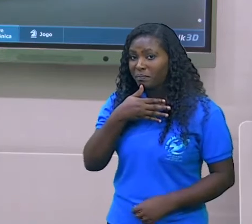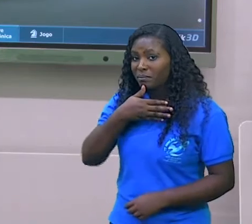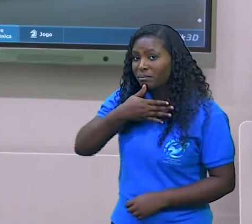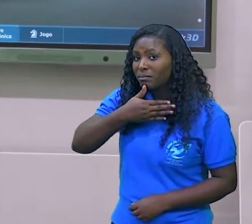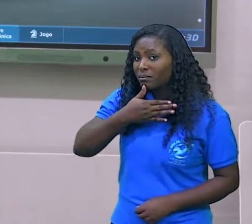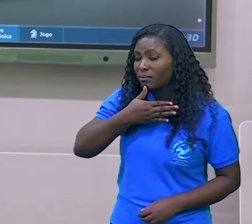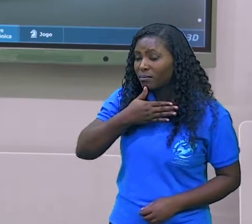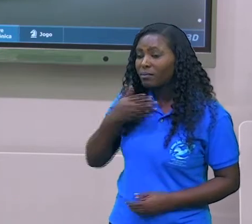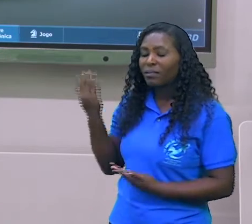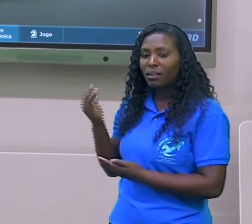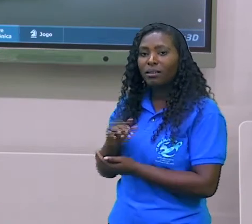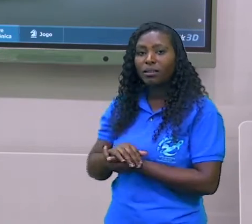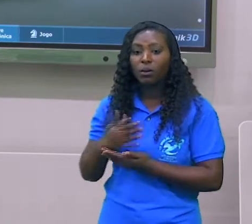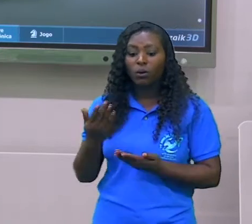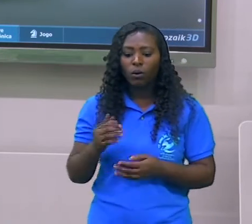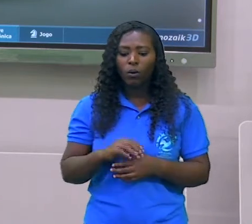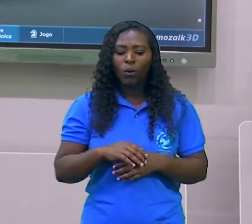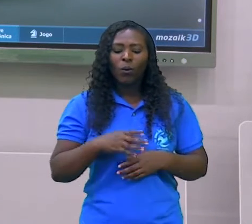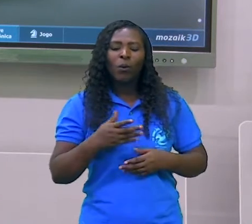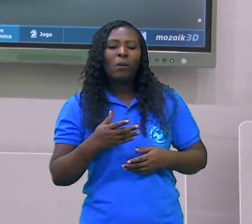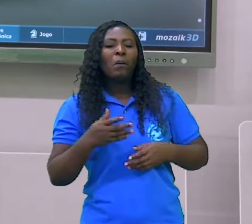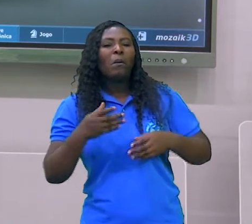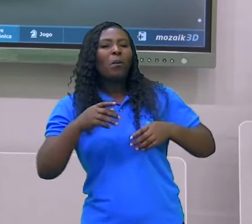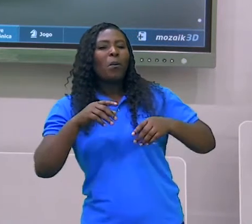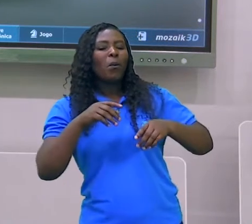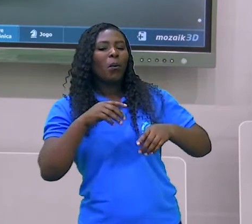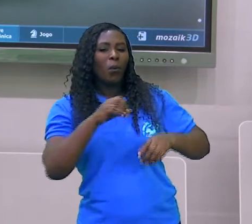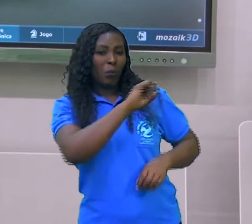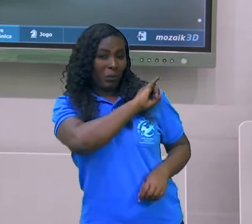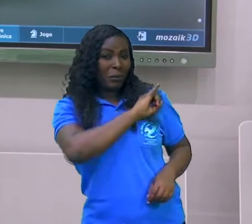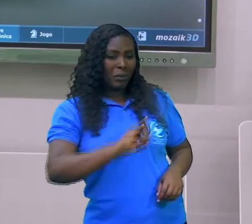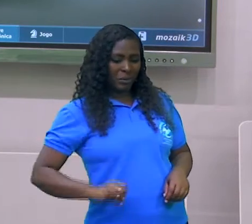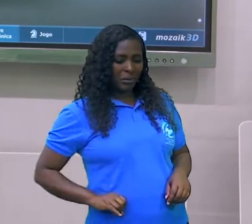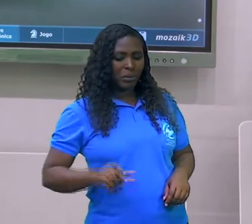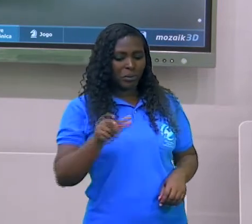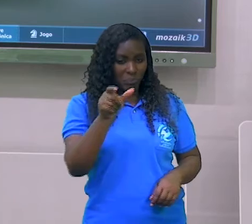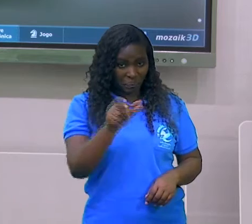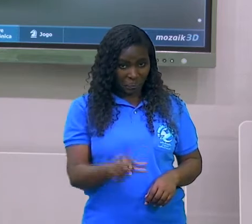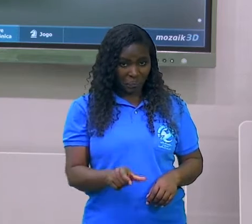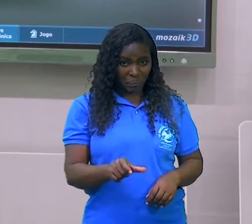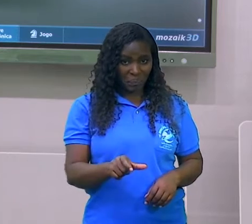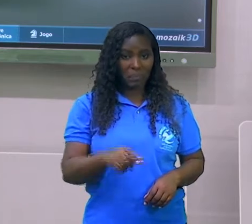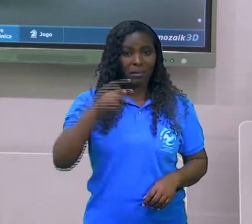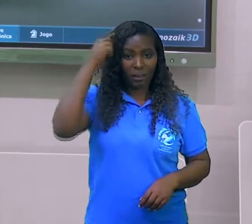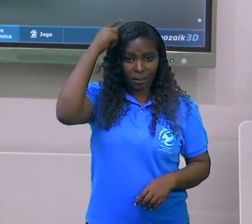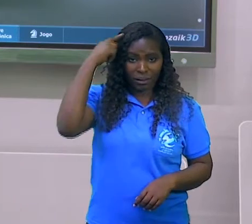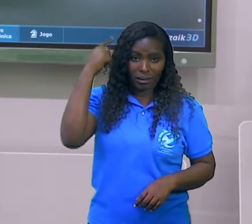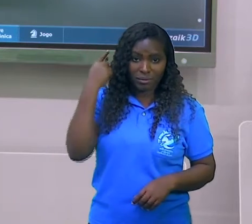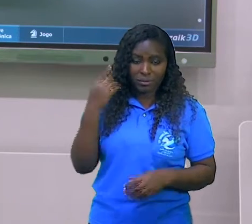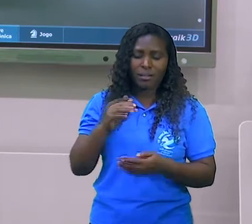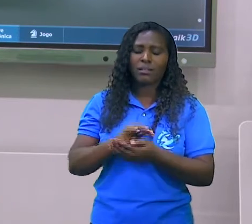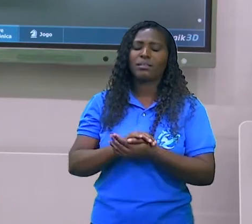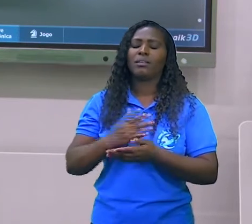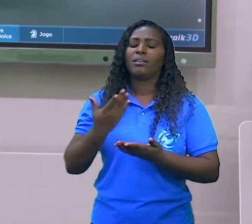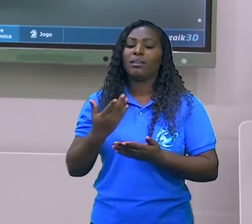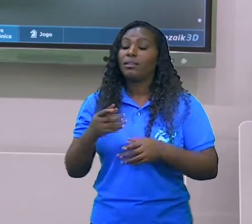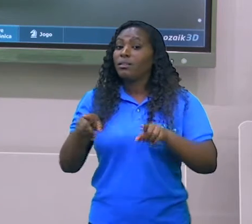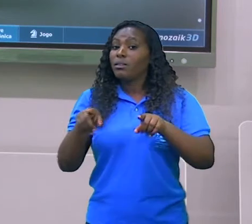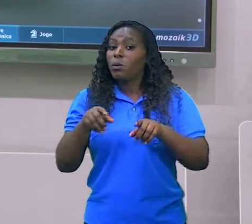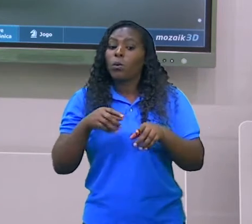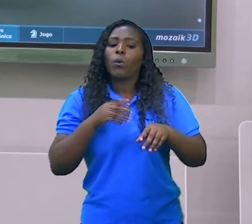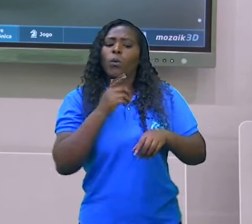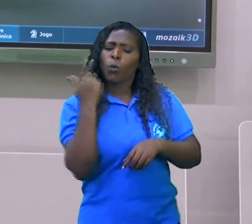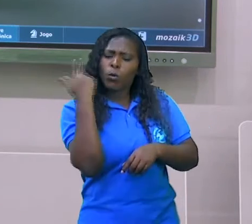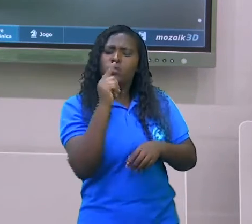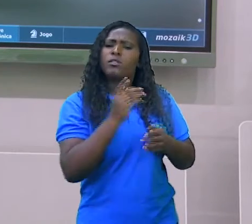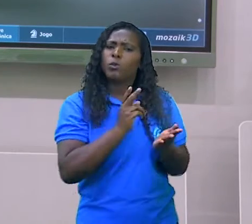conquistados pelo pai, Alexandre rumou em direção ao oriente, conquistando novas terras e fazendo do seu império